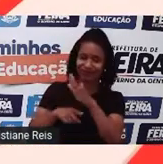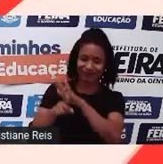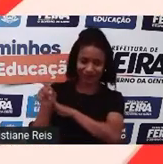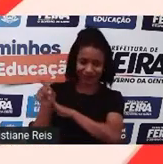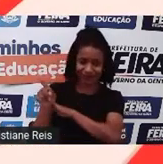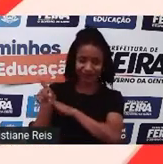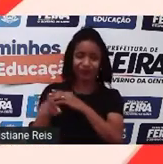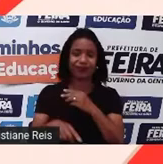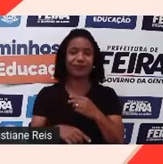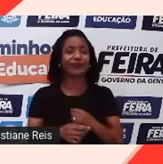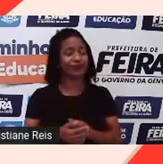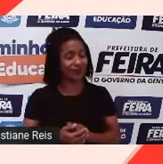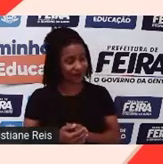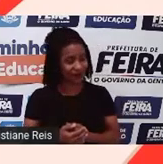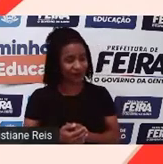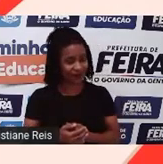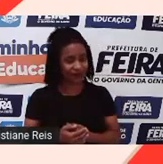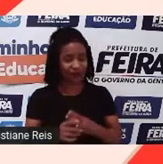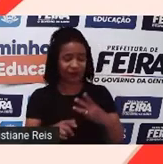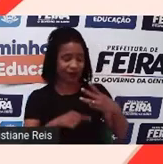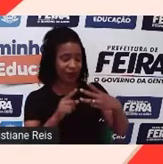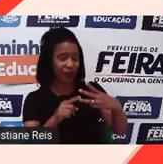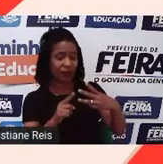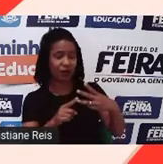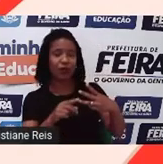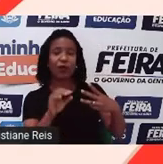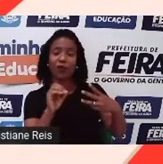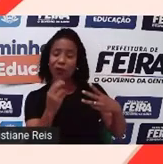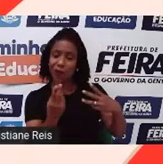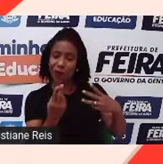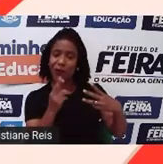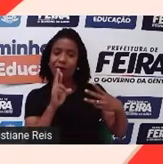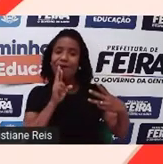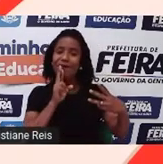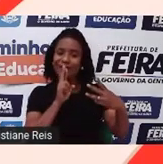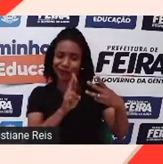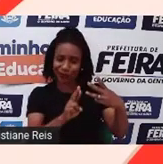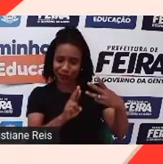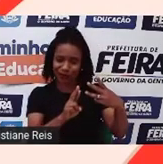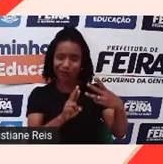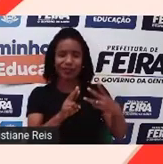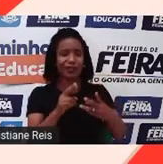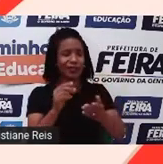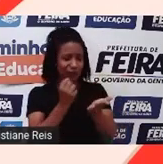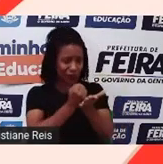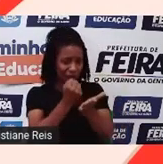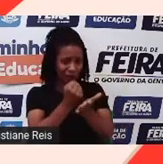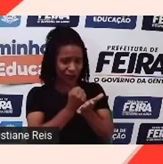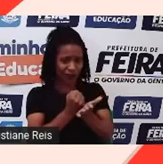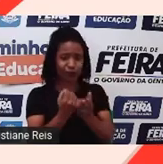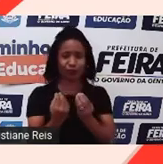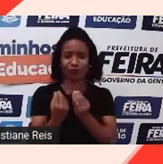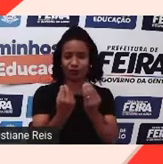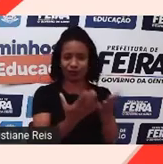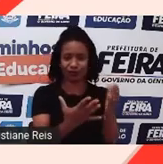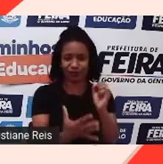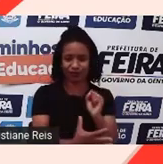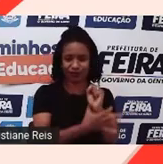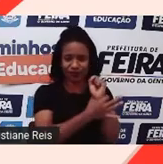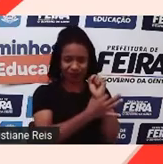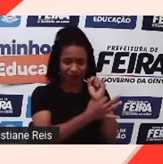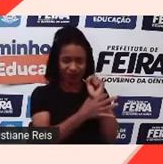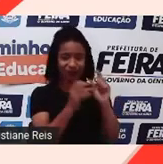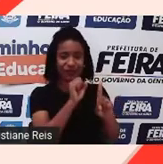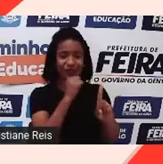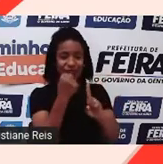Ou você deve responder e fornecer as informações para evitar a suspensão. Então,